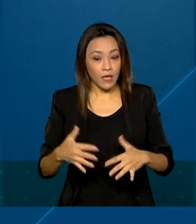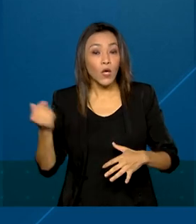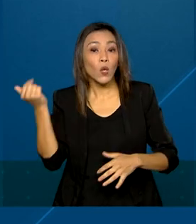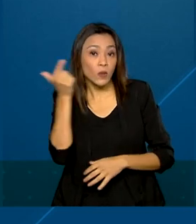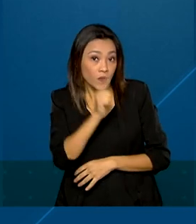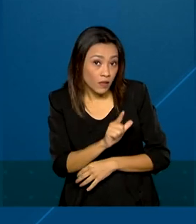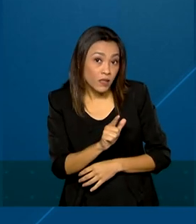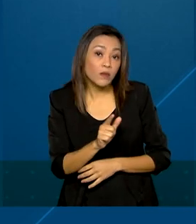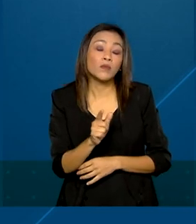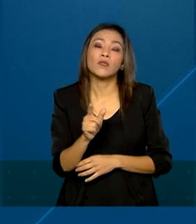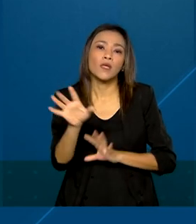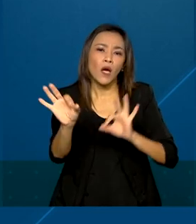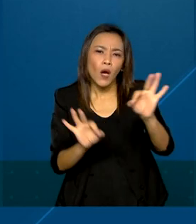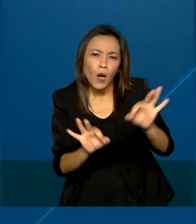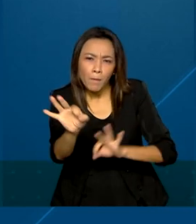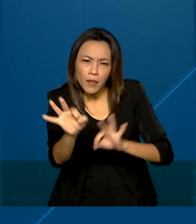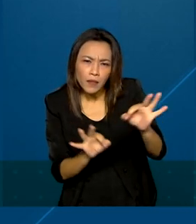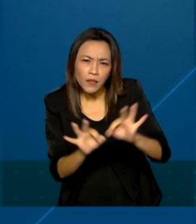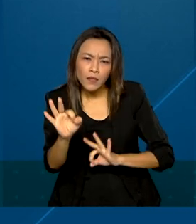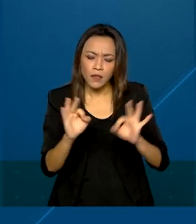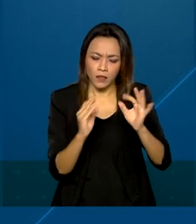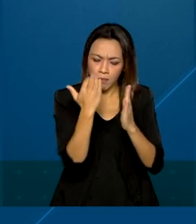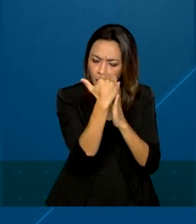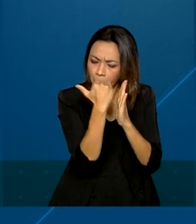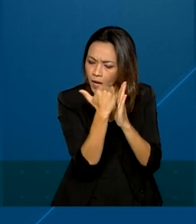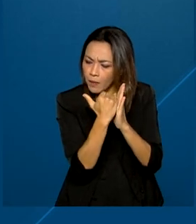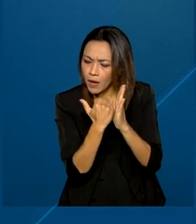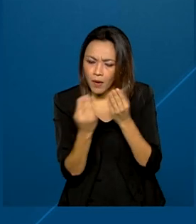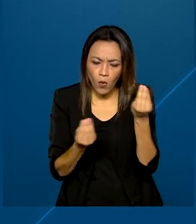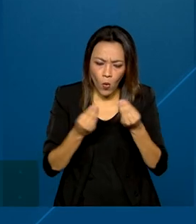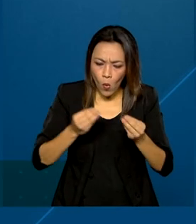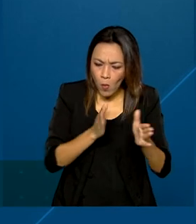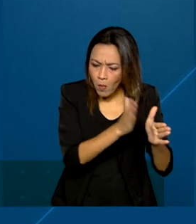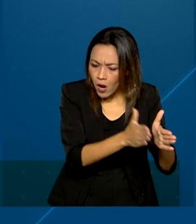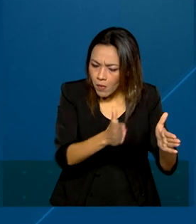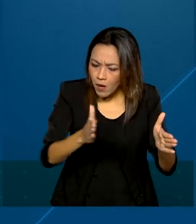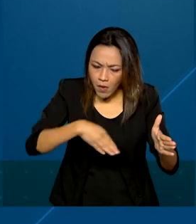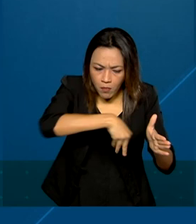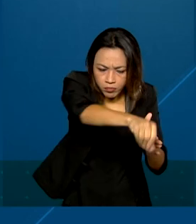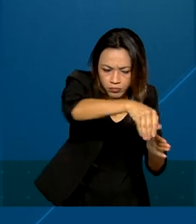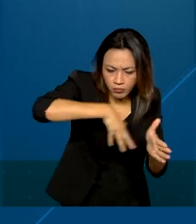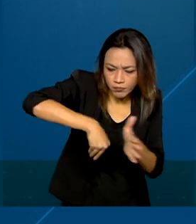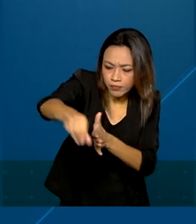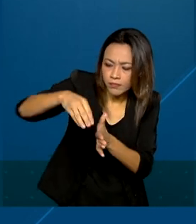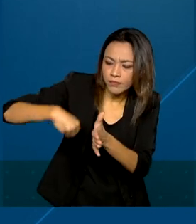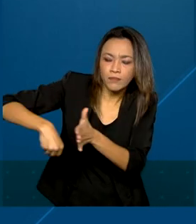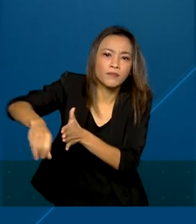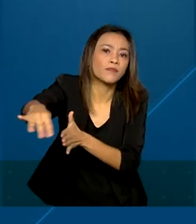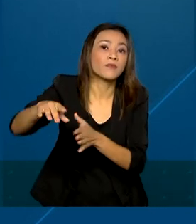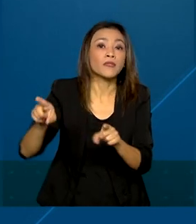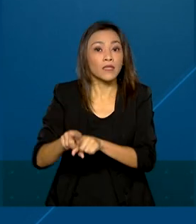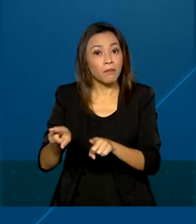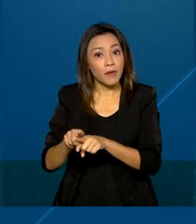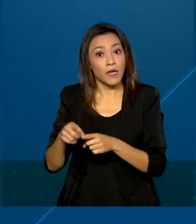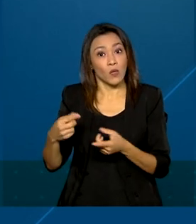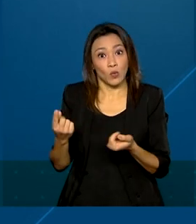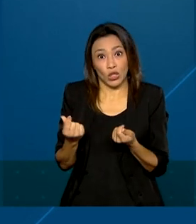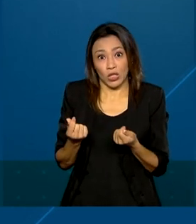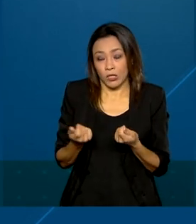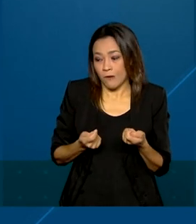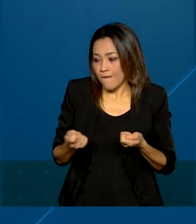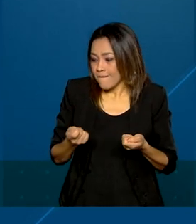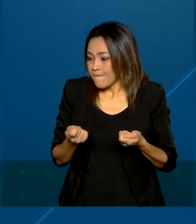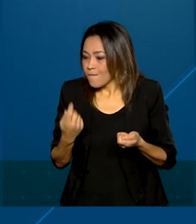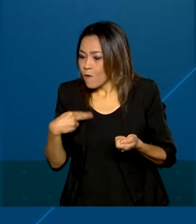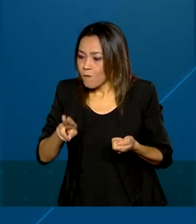agricultor, direcionar o planejamento dele, para que ele pegue aquele orçamento limitado dele e aplique